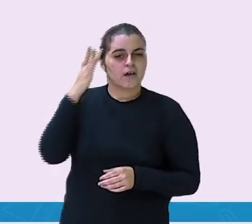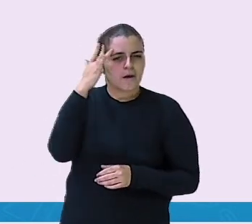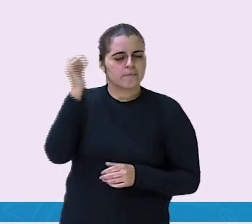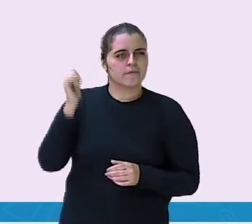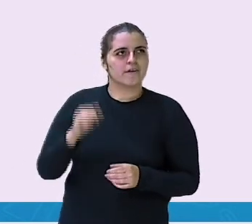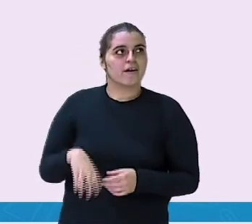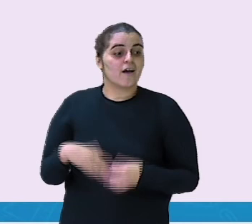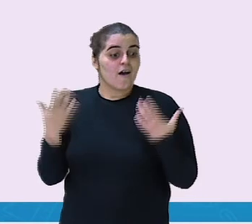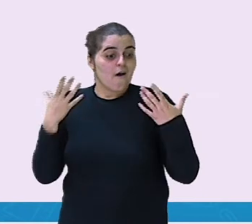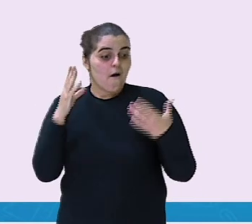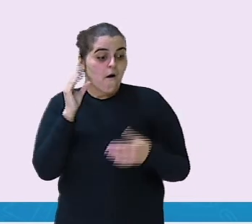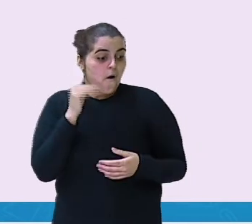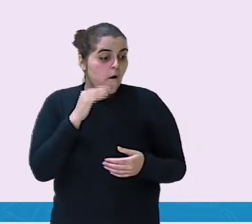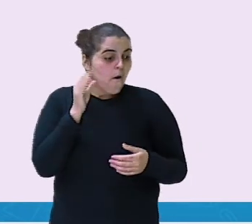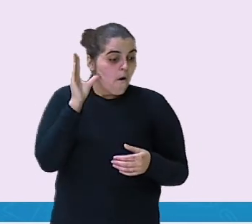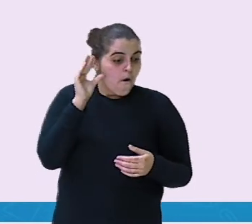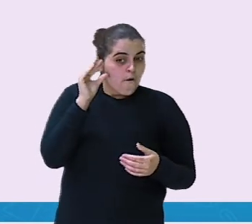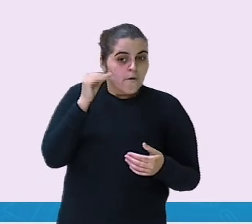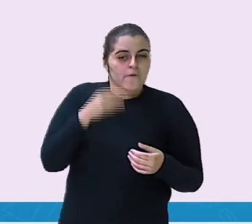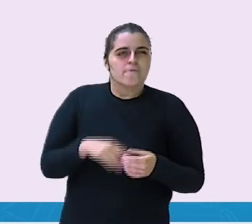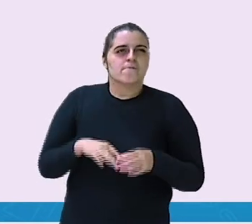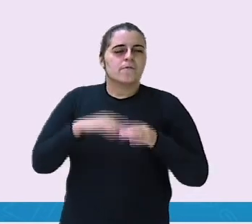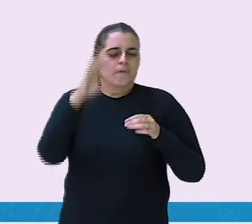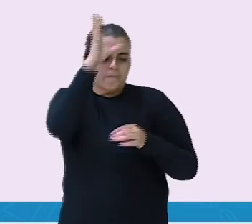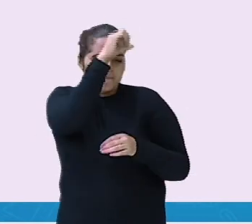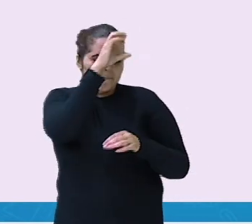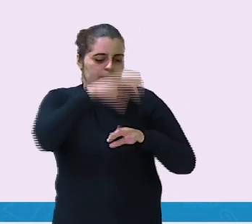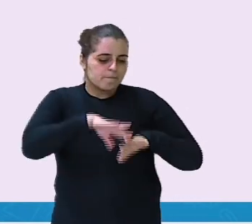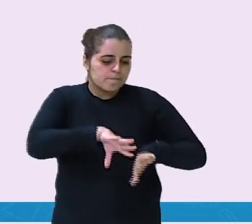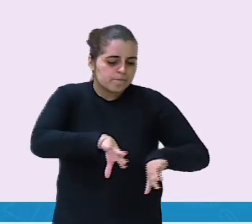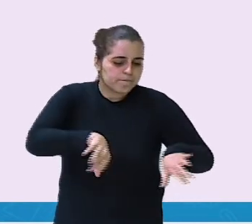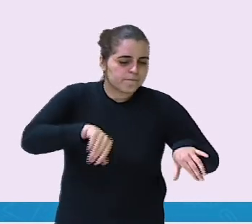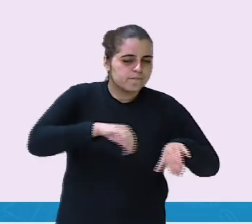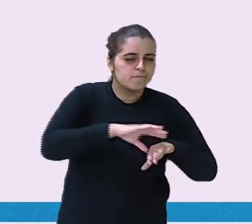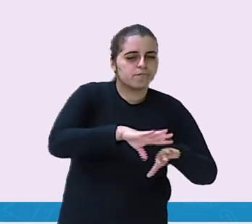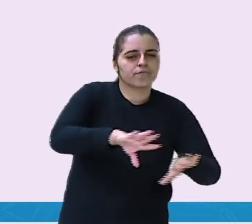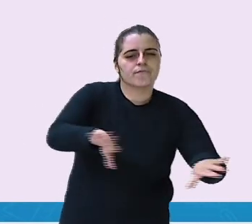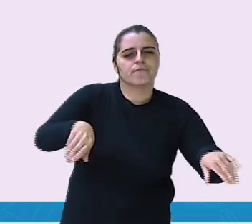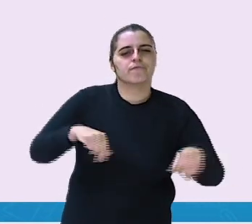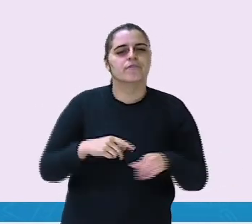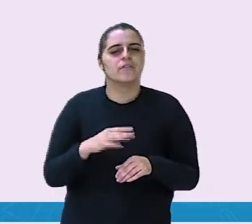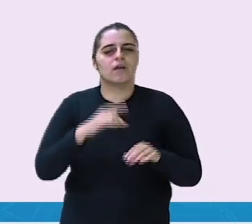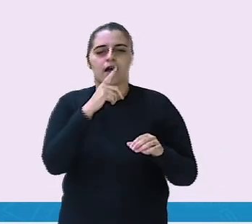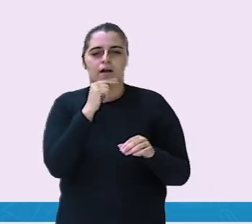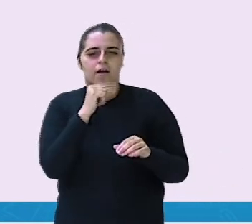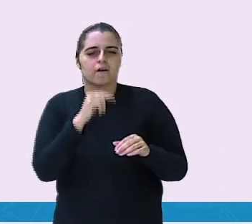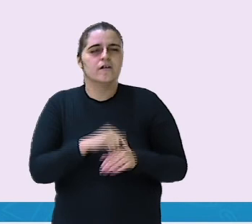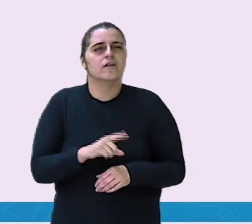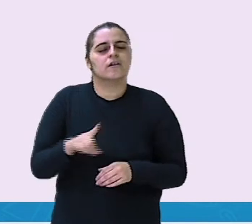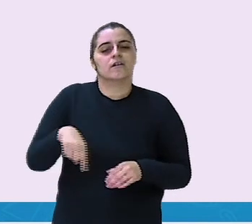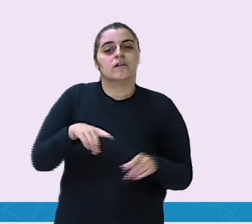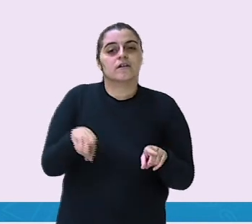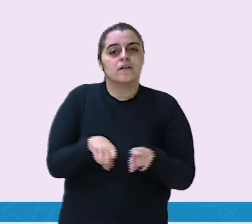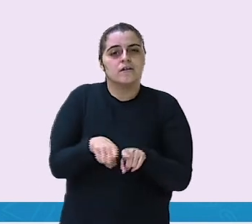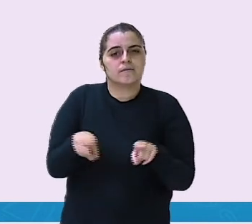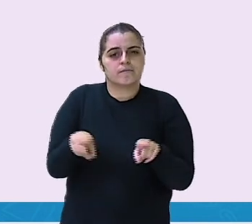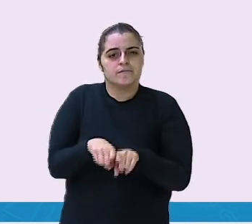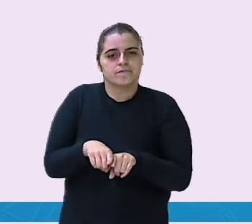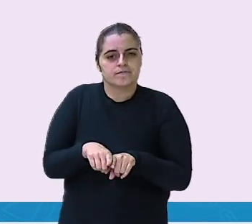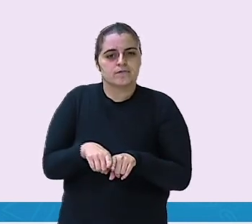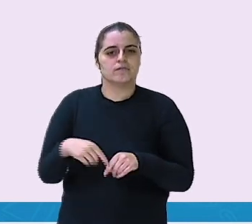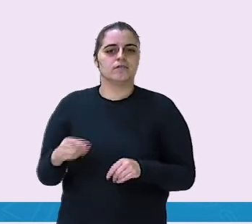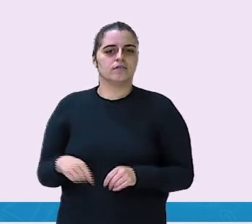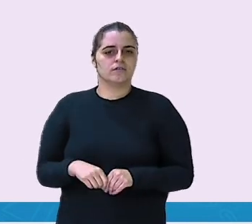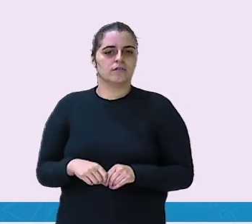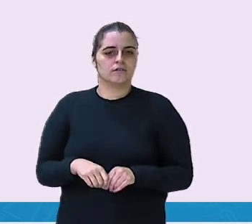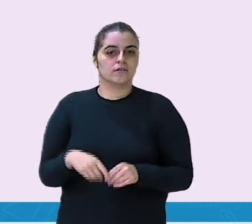pela minha aula de natação de amanhã. Depois da natação, vamos na festa de aniversário do Pedro.